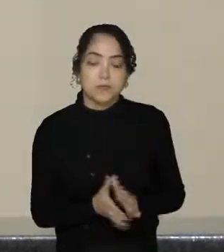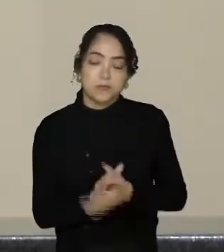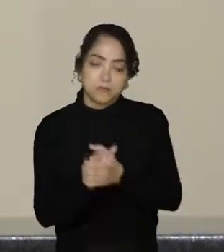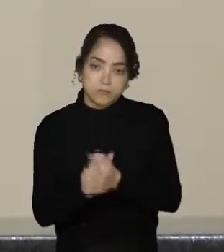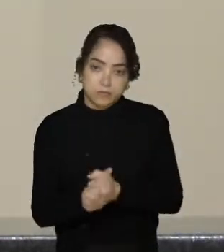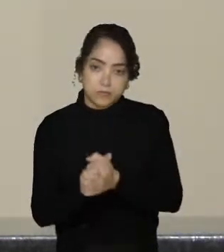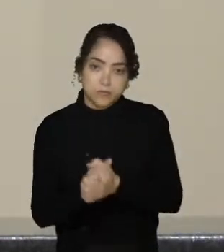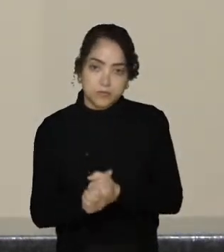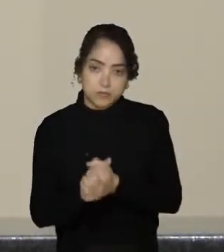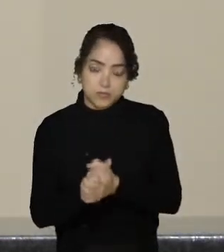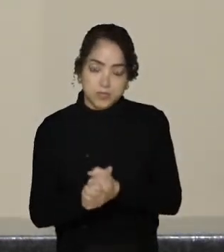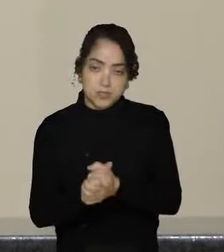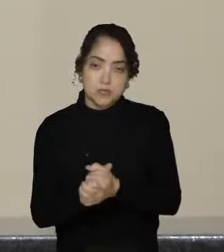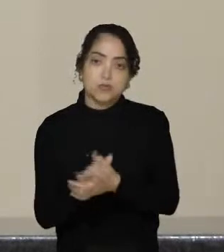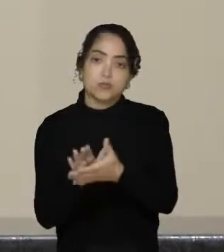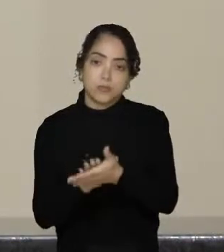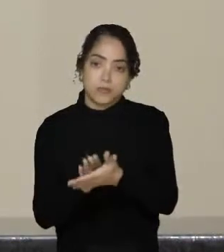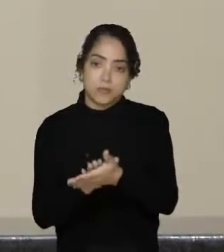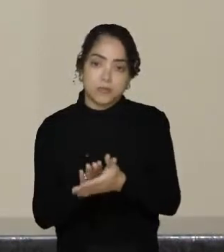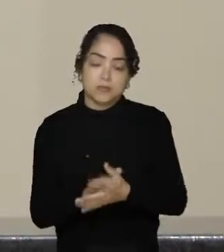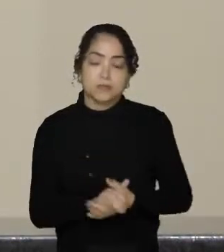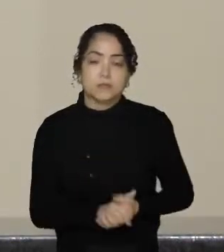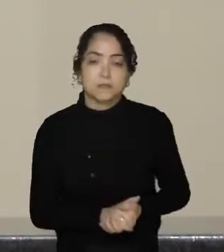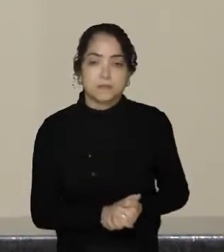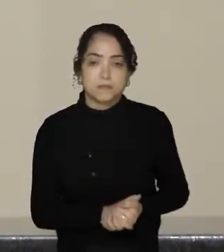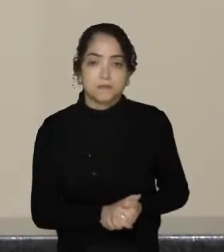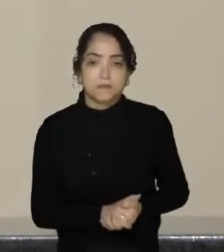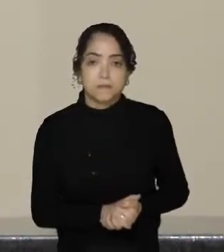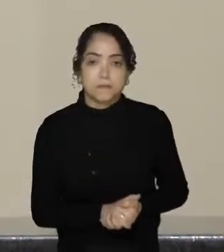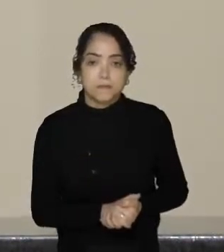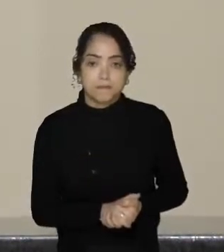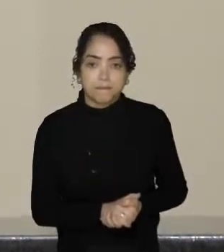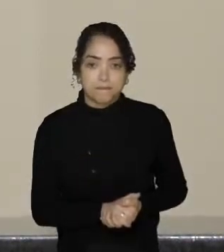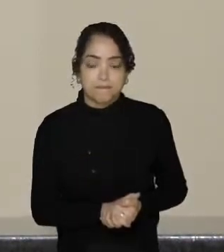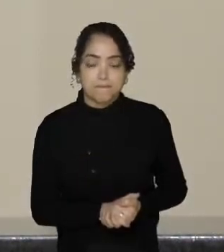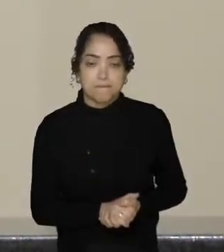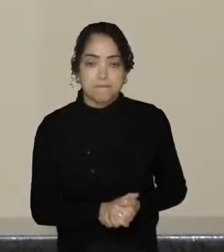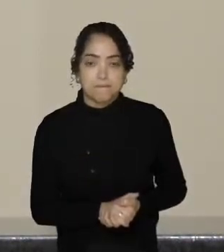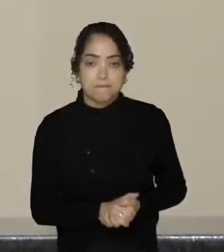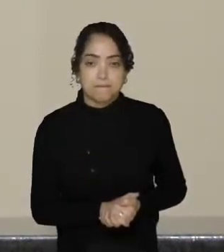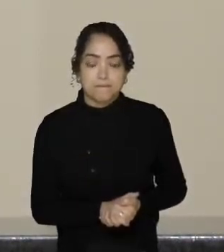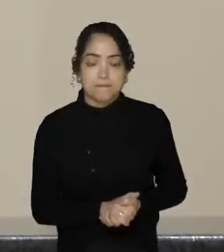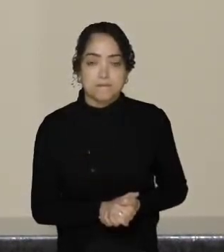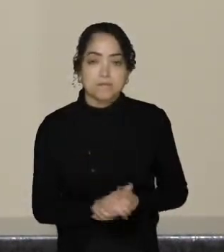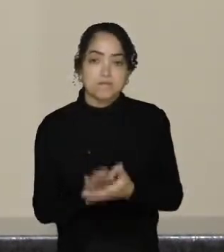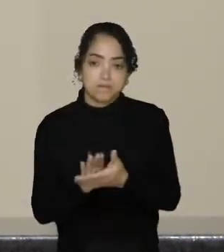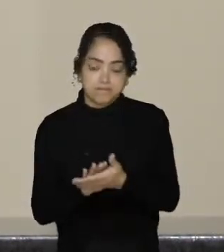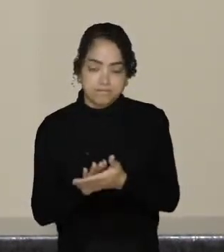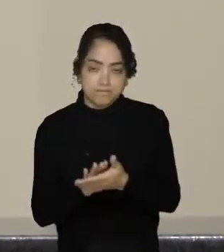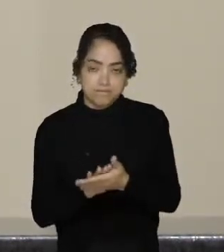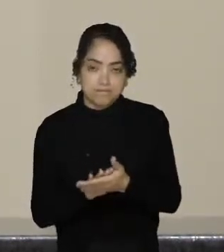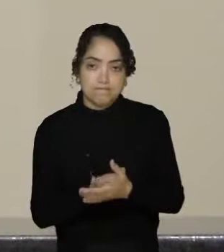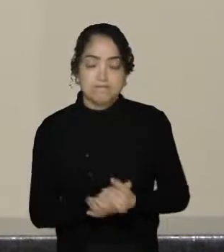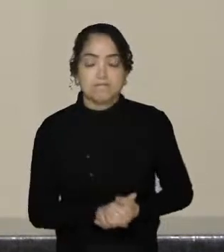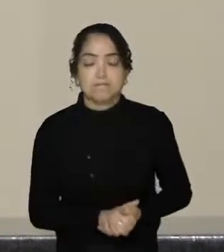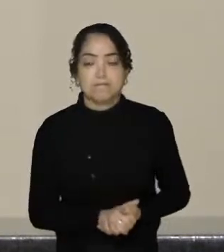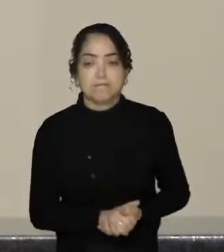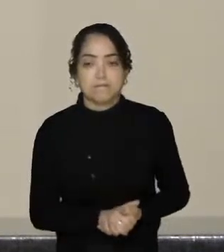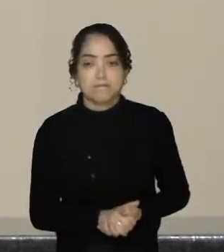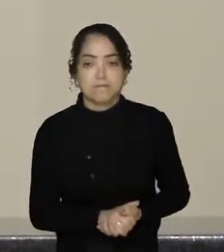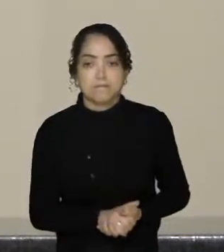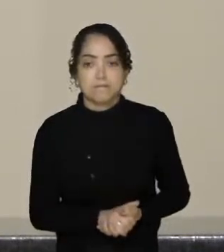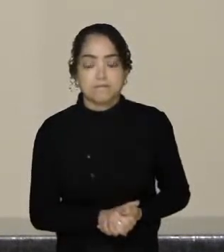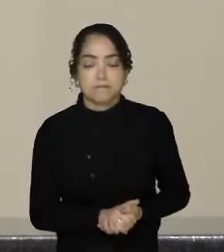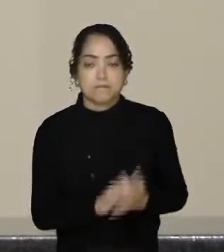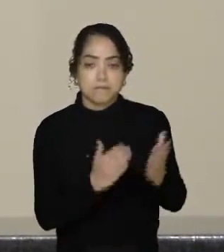pela sua eleição, pelo sucesso da sua eleição. Parabéns, deputado Gessé Lopes. E o